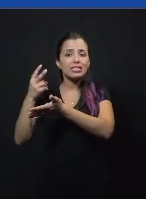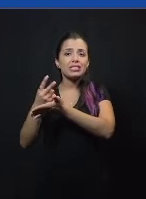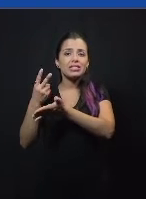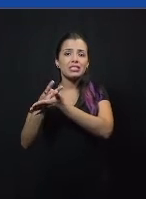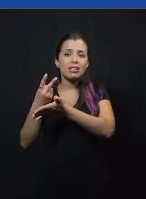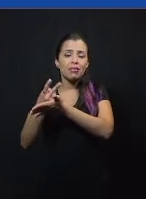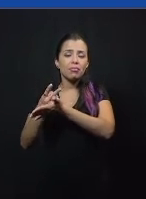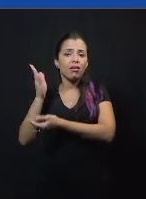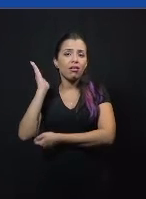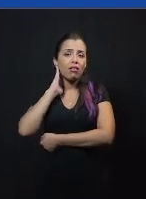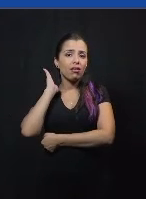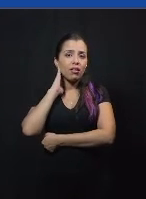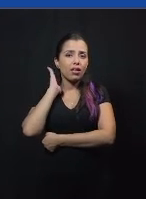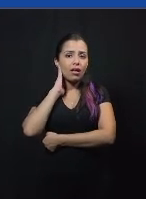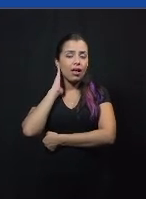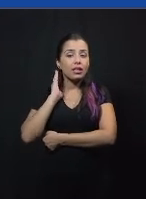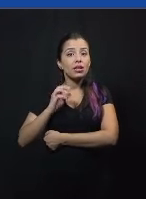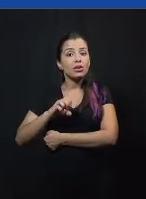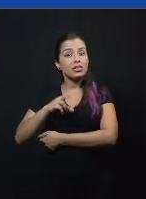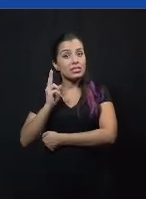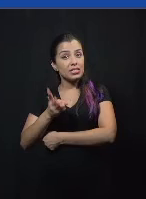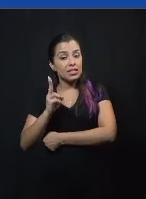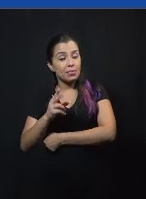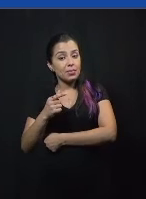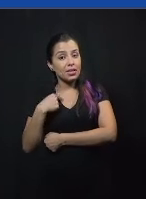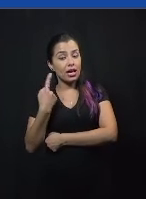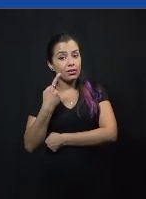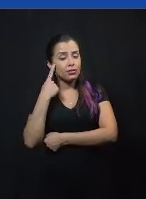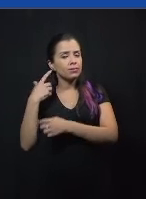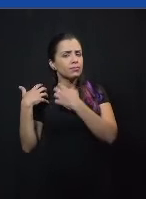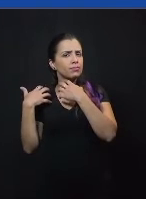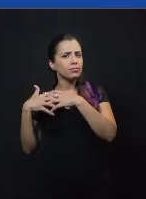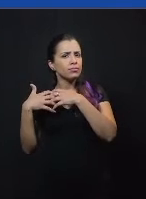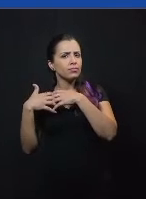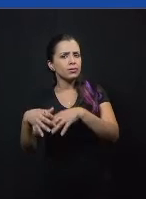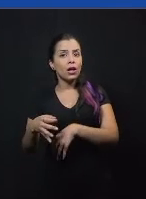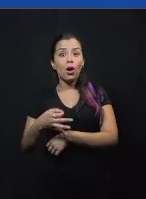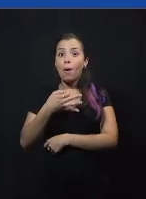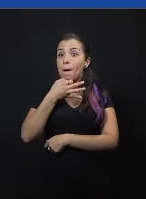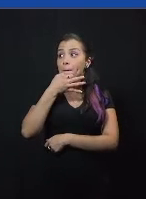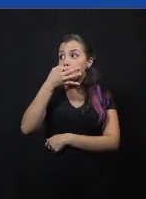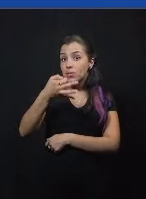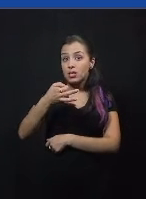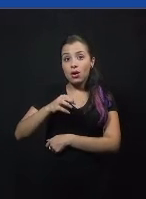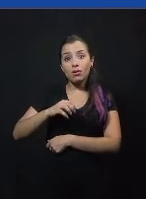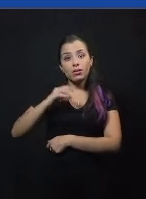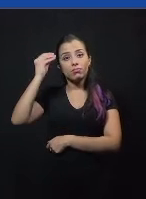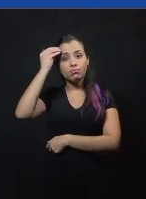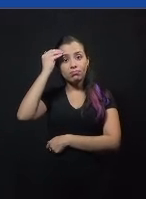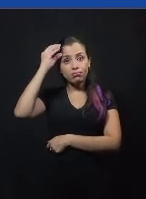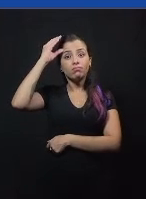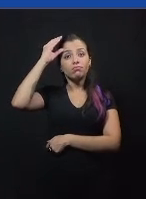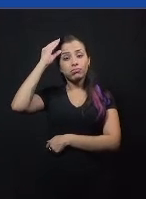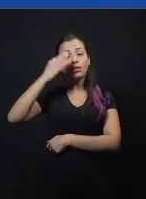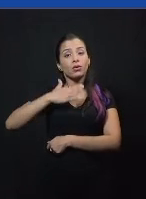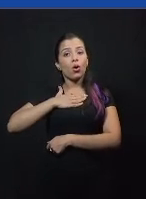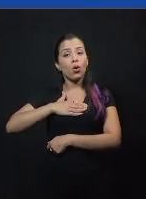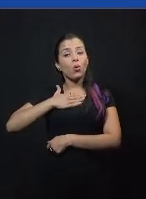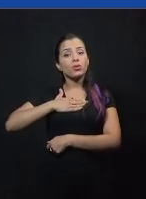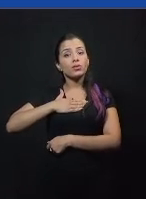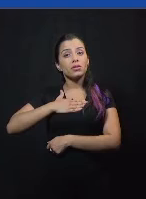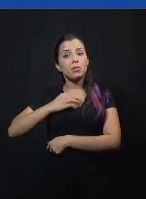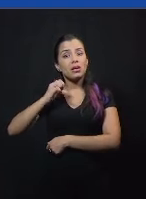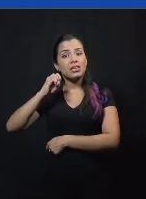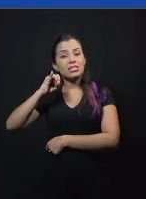Então, se a nossa opinião é reforçada, nós temos satisfação. Se a nossa opinião é contrariada, nós nos sentimos frustrados ou ofendidos.